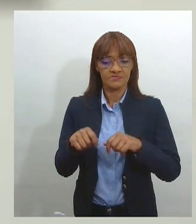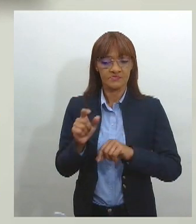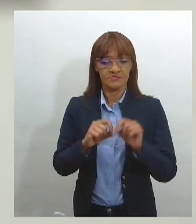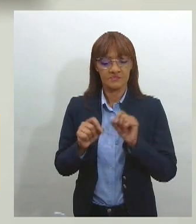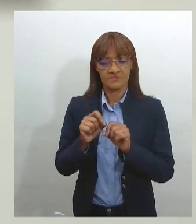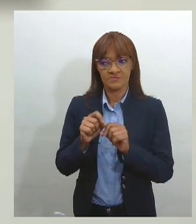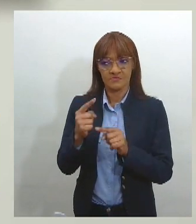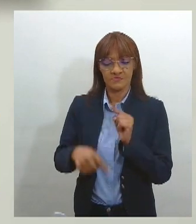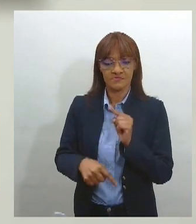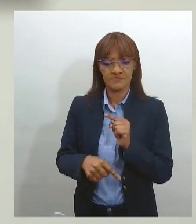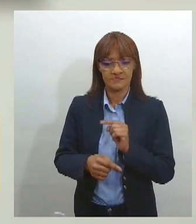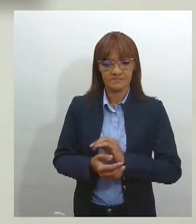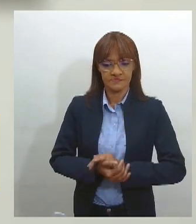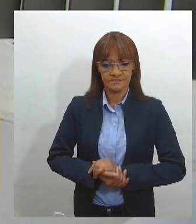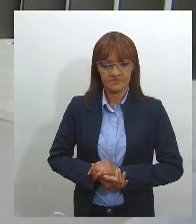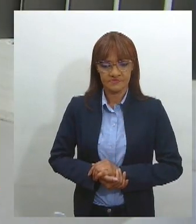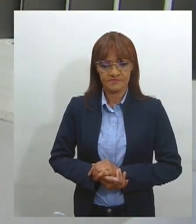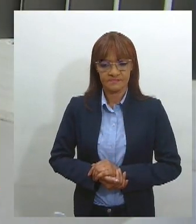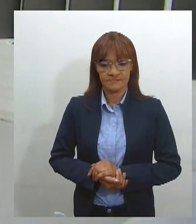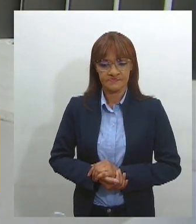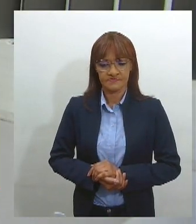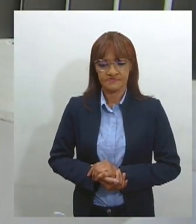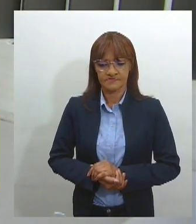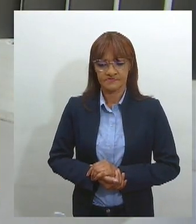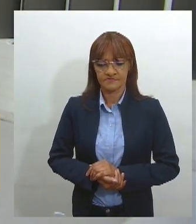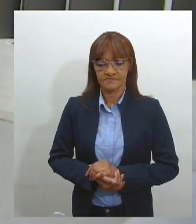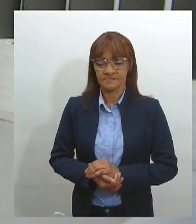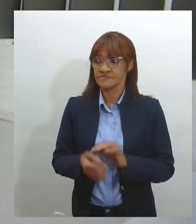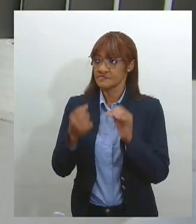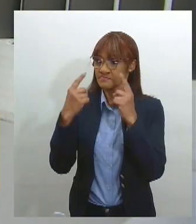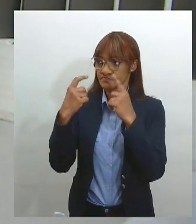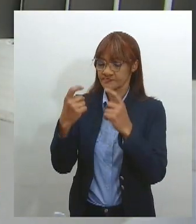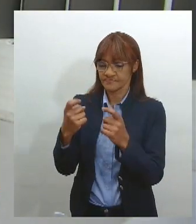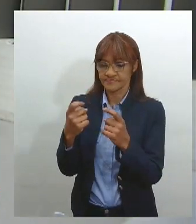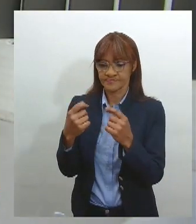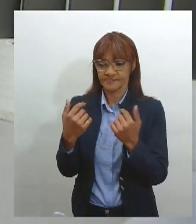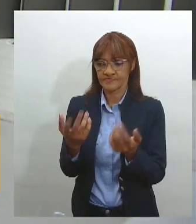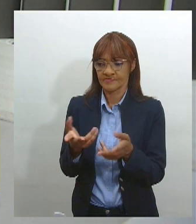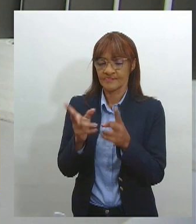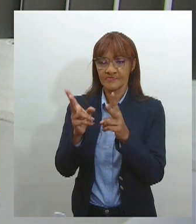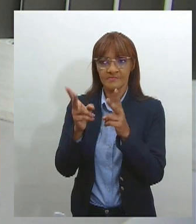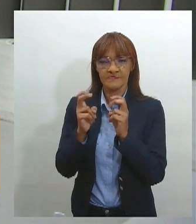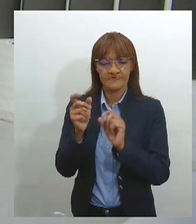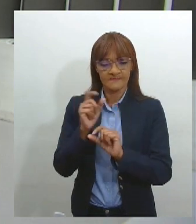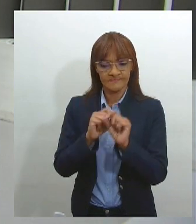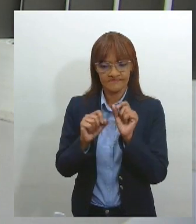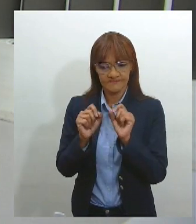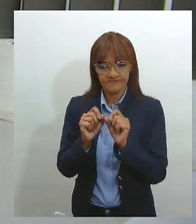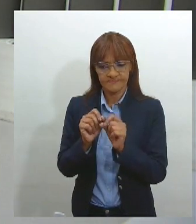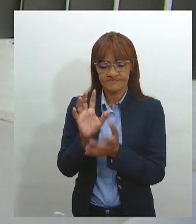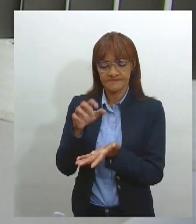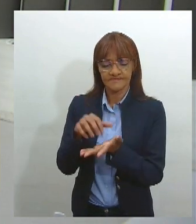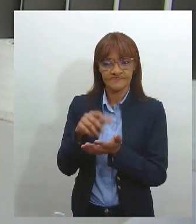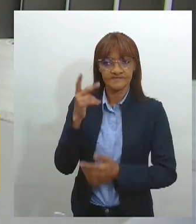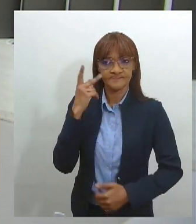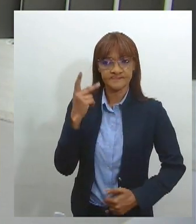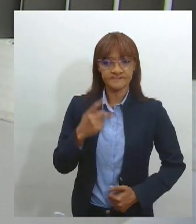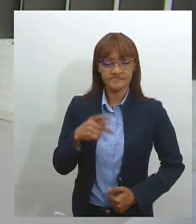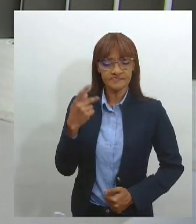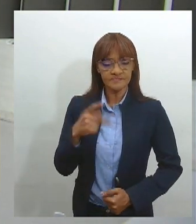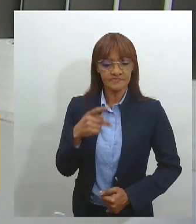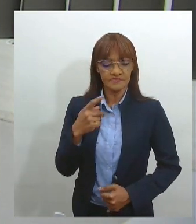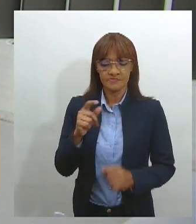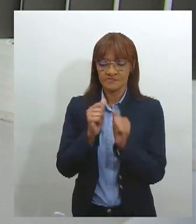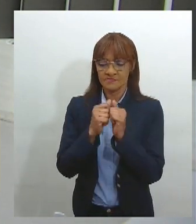violência. A gente percebe que esse trabalho que vem sendo feito pela Procuradoria da Mulher aqui na Alesi, justamente